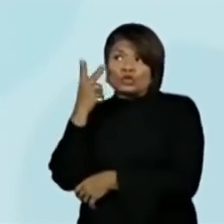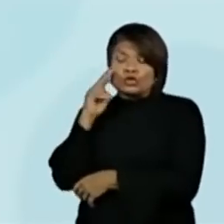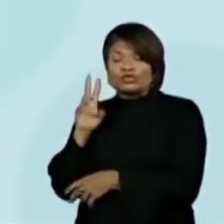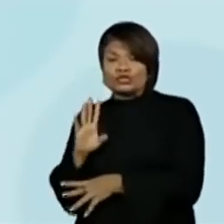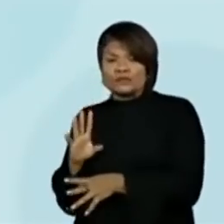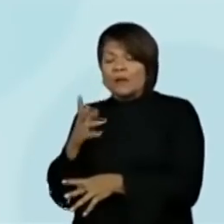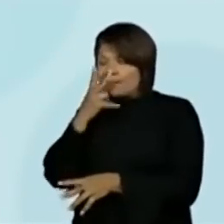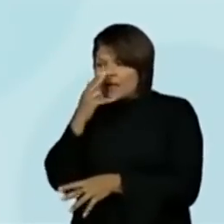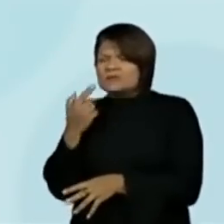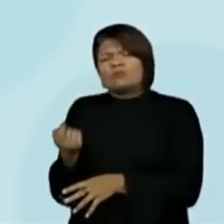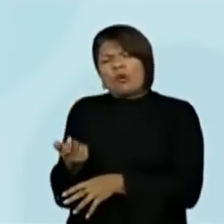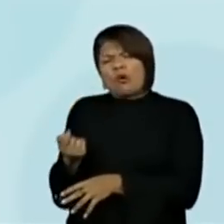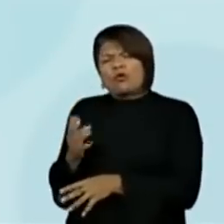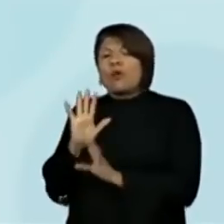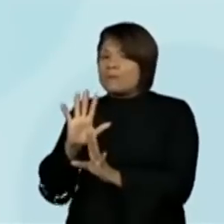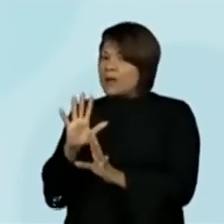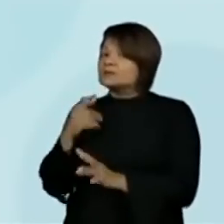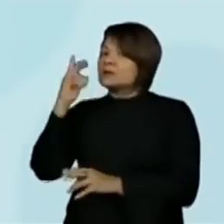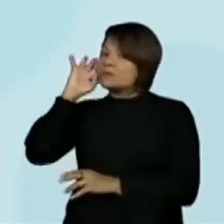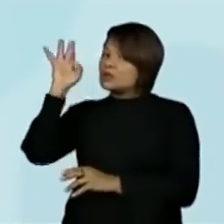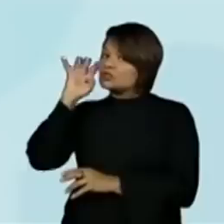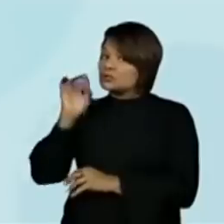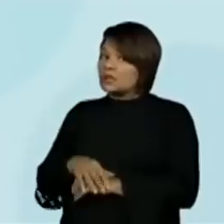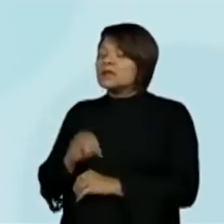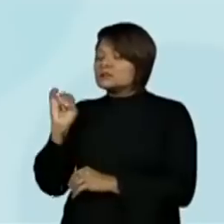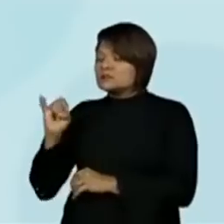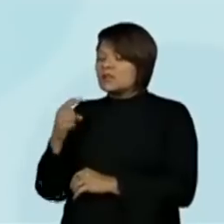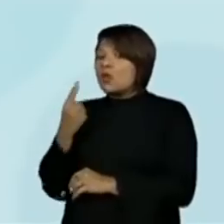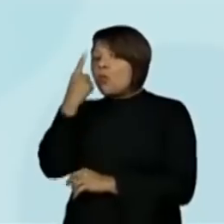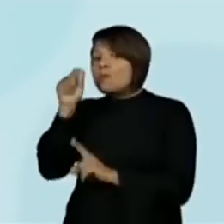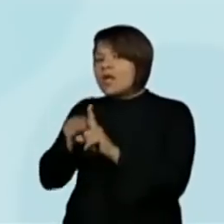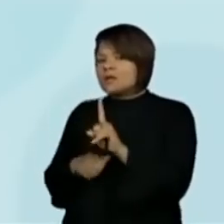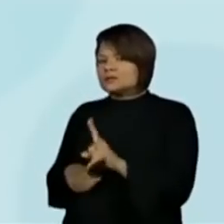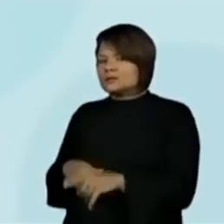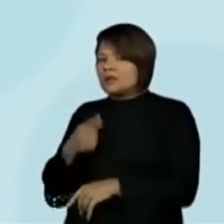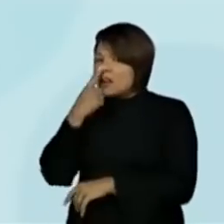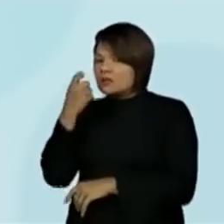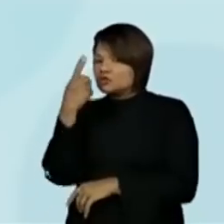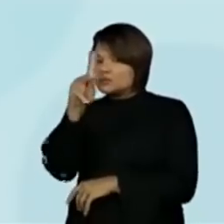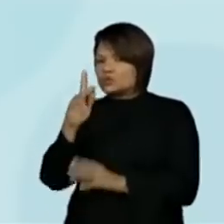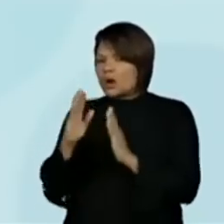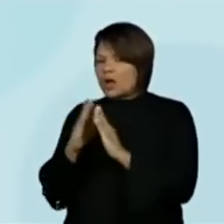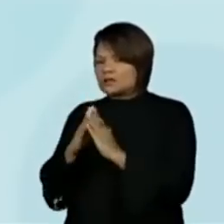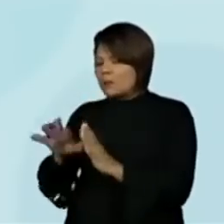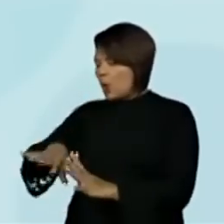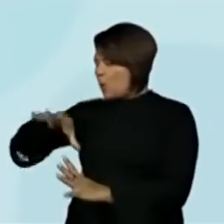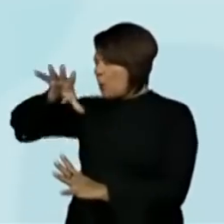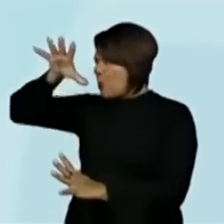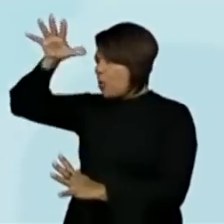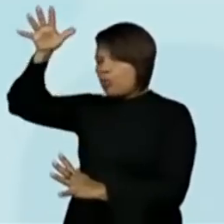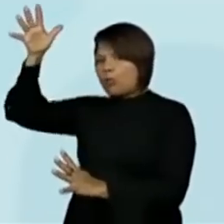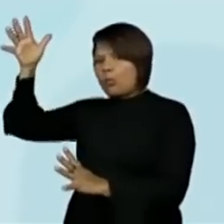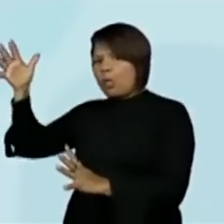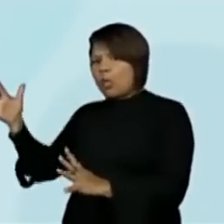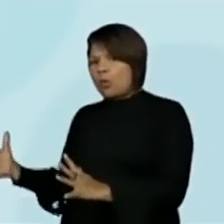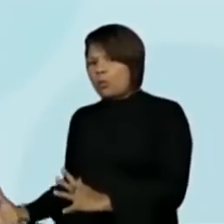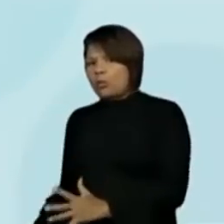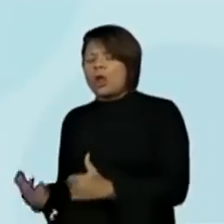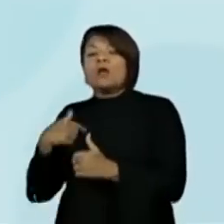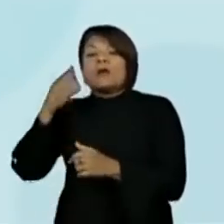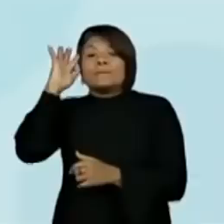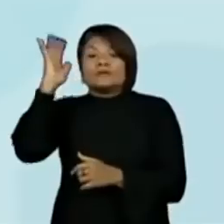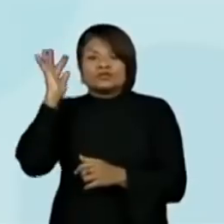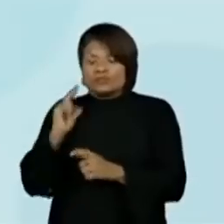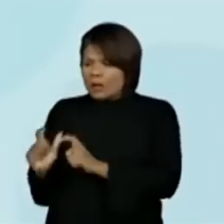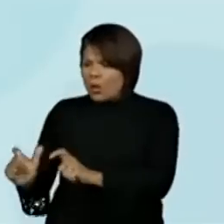não parecer muito, mas imagine se você juntá-lo por um mês. Imagine agora todos os lugares produzindo lixo todos os